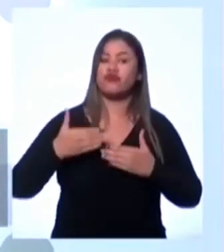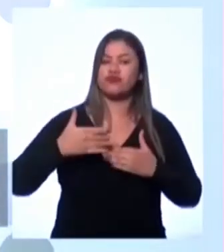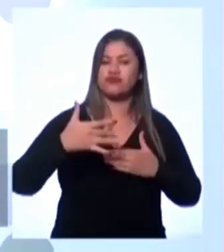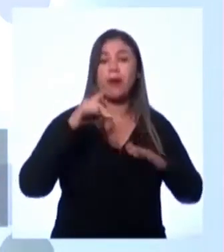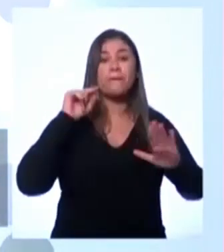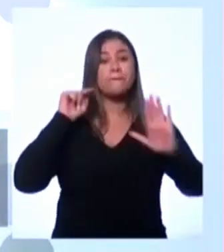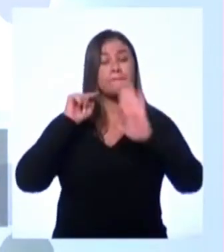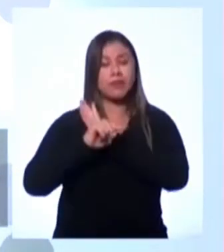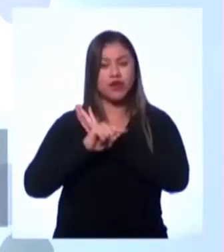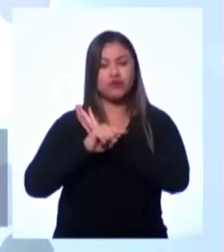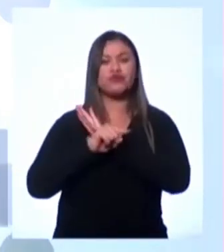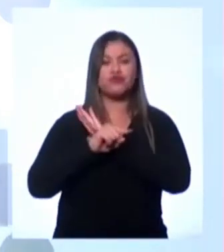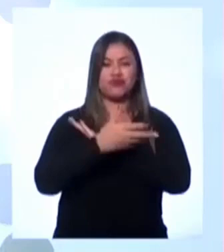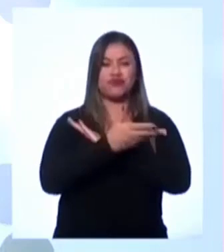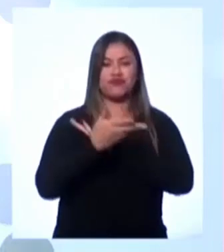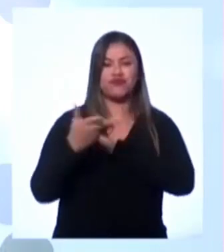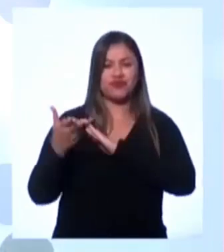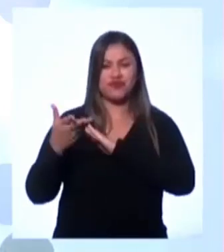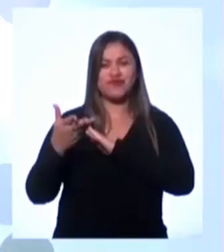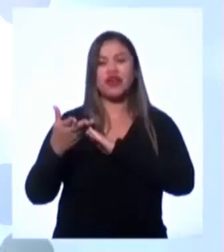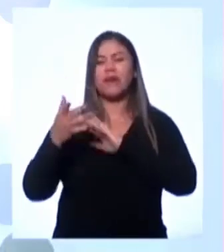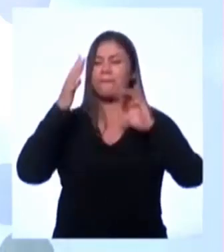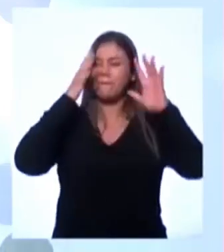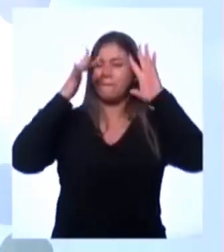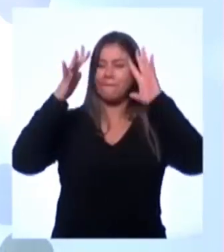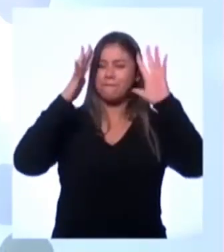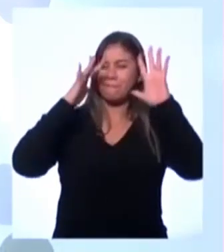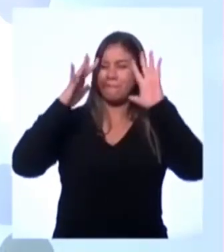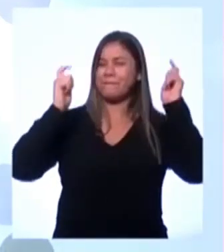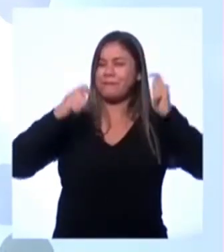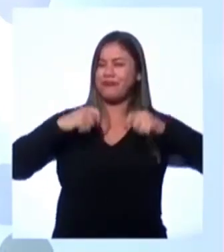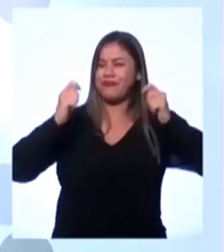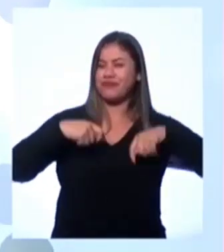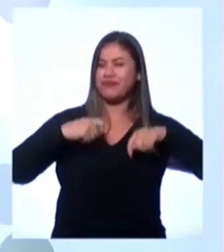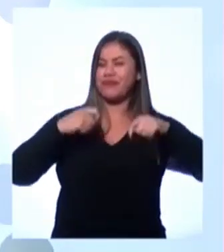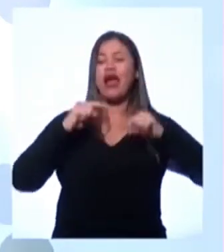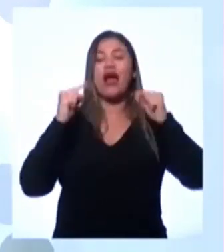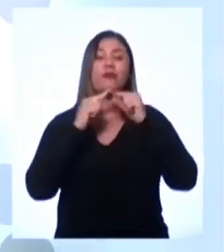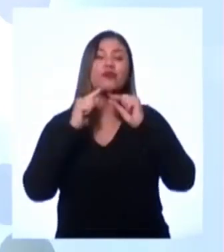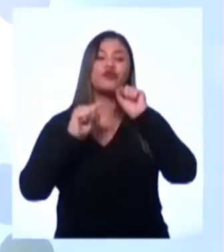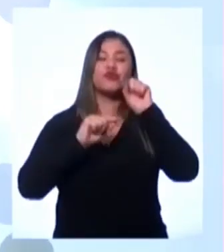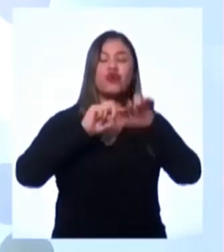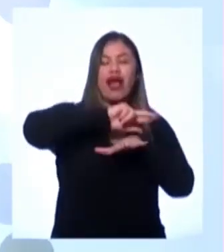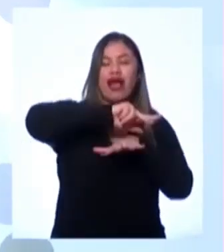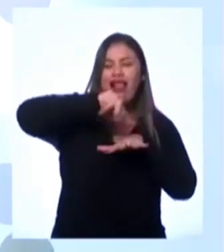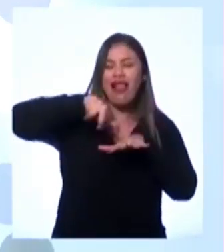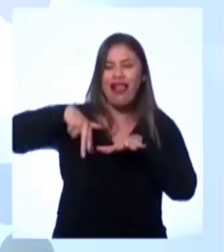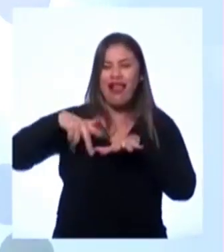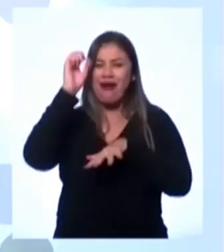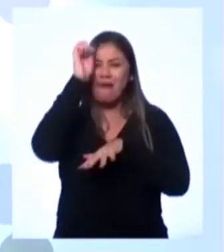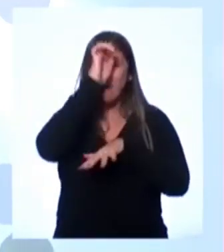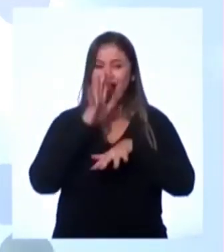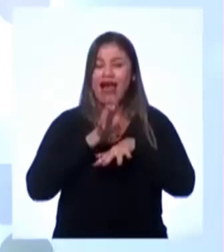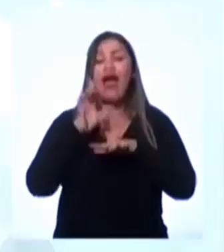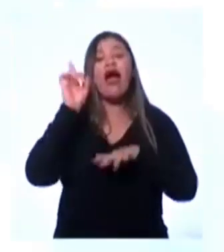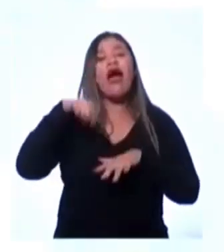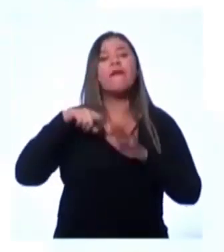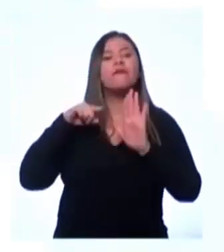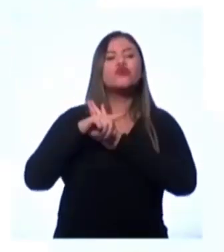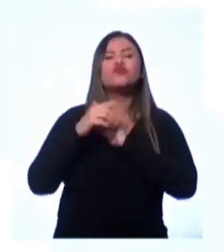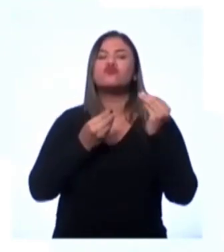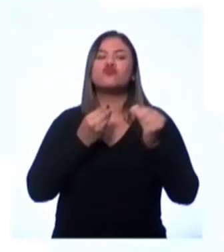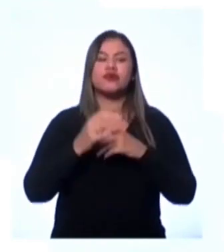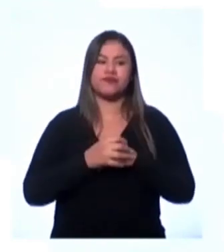pergunta de sensibilização para ir pensando juntos sobre essa questão sobre a diversidade brasileira. E a pergunta é a seguinte,